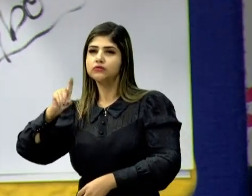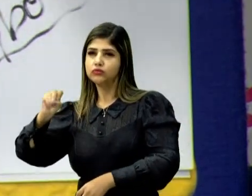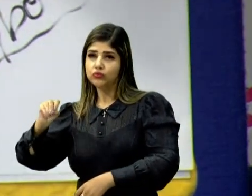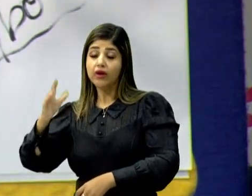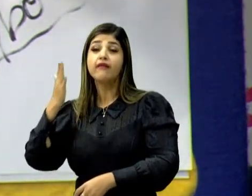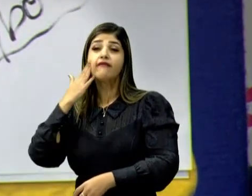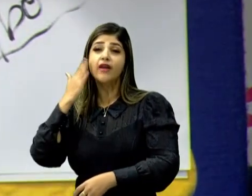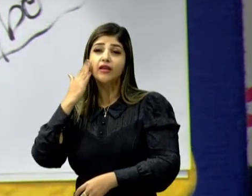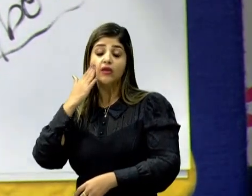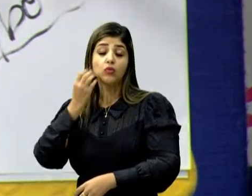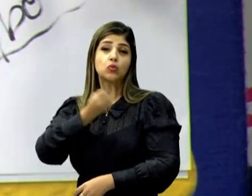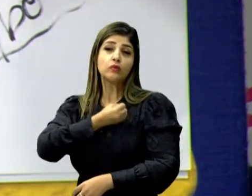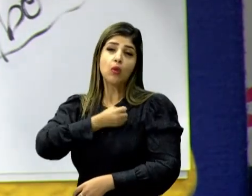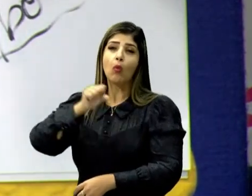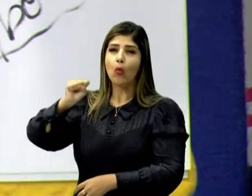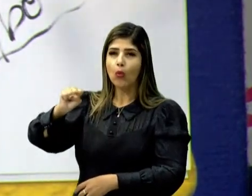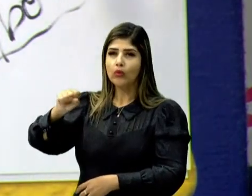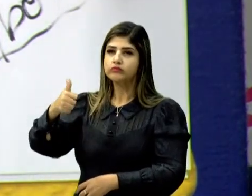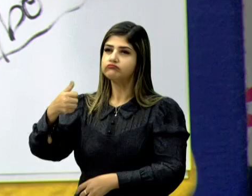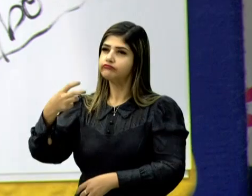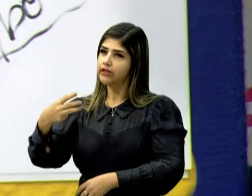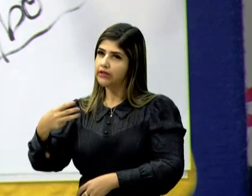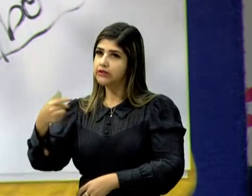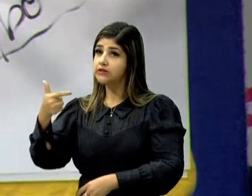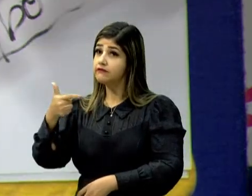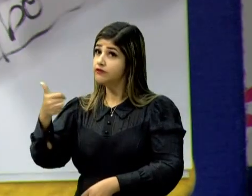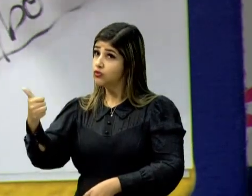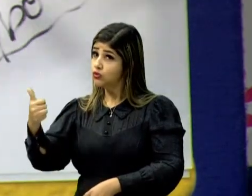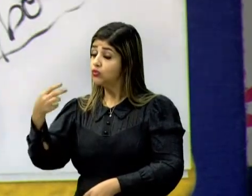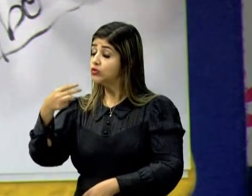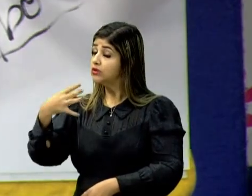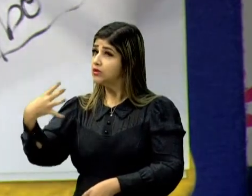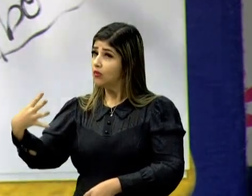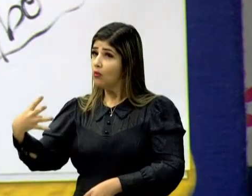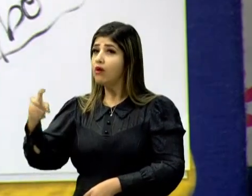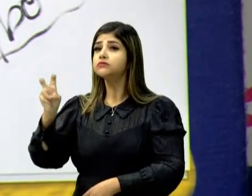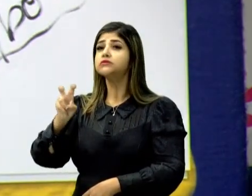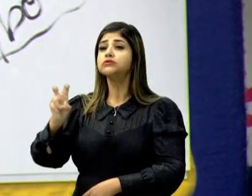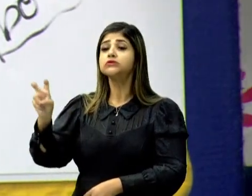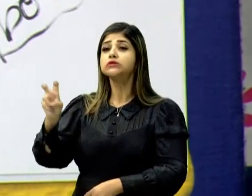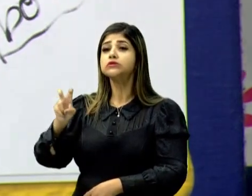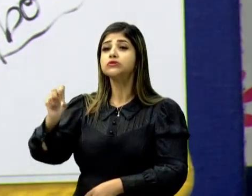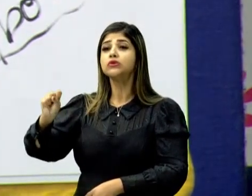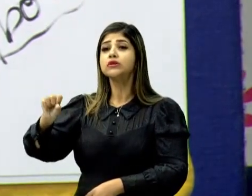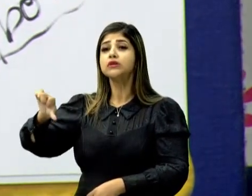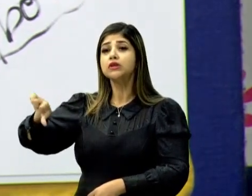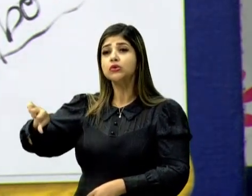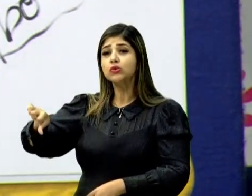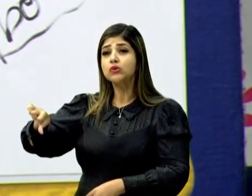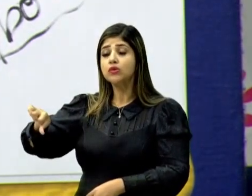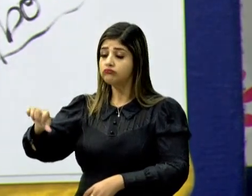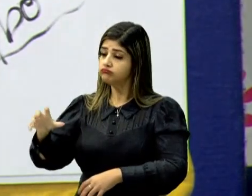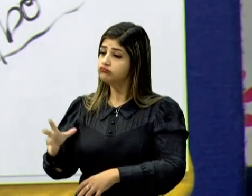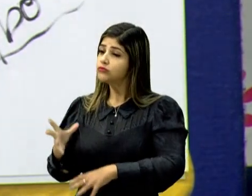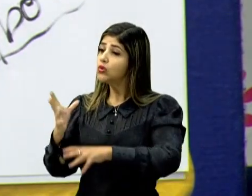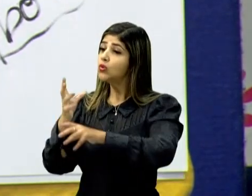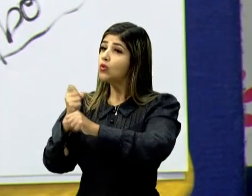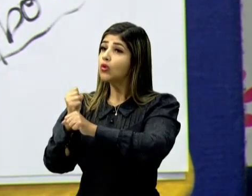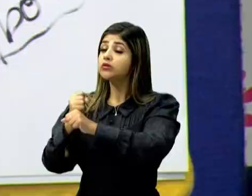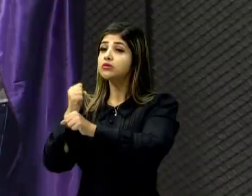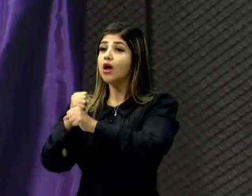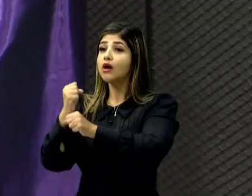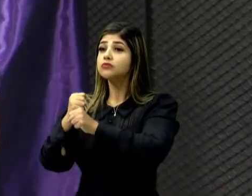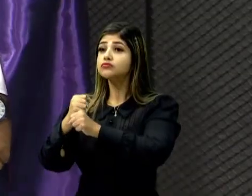tem os números 8, o número 13, o número 21, o número 34, 55, 89, que são contagens das